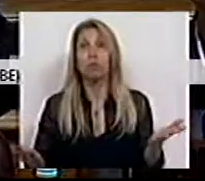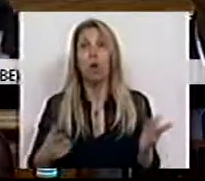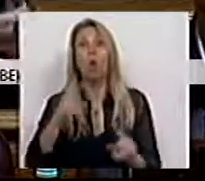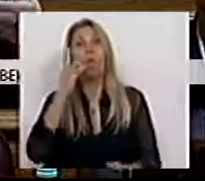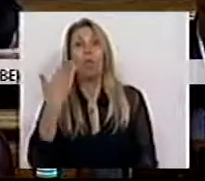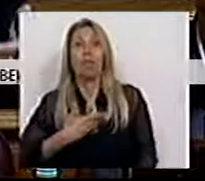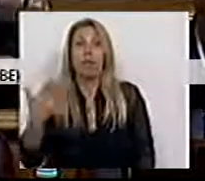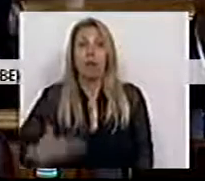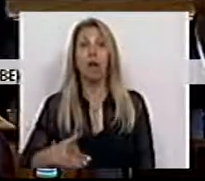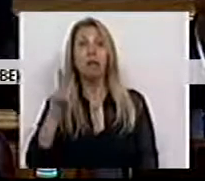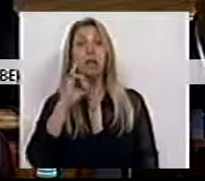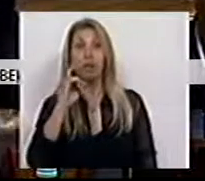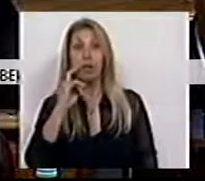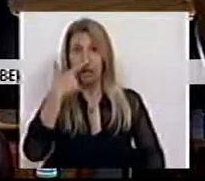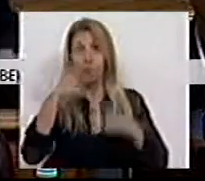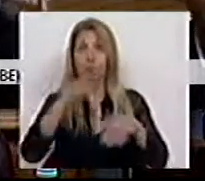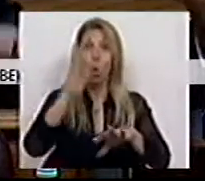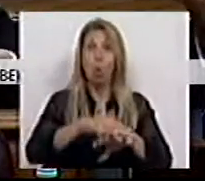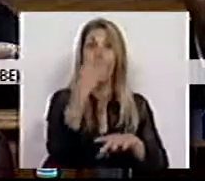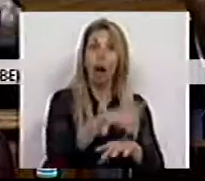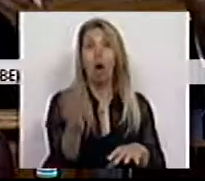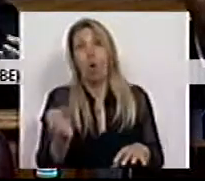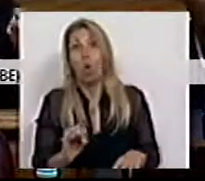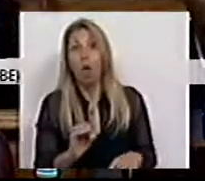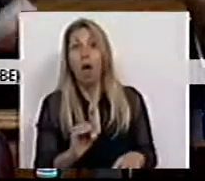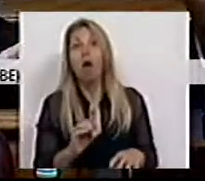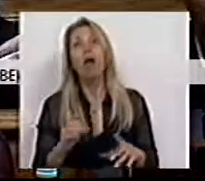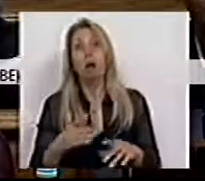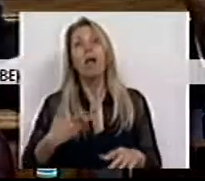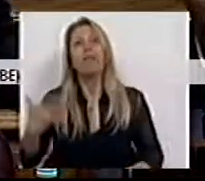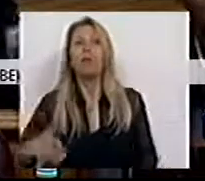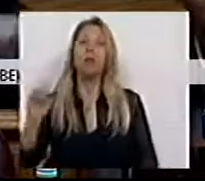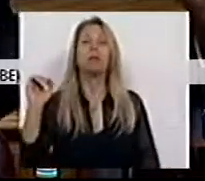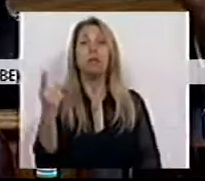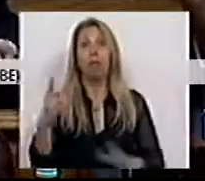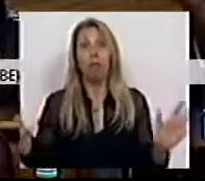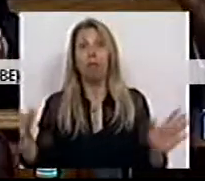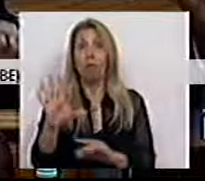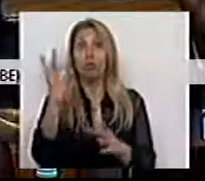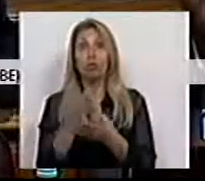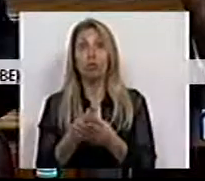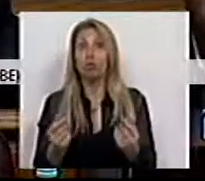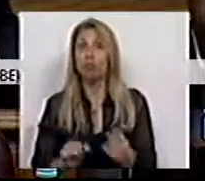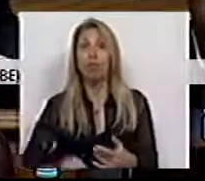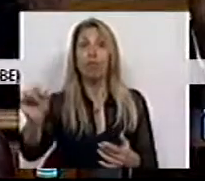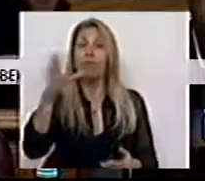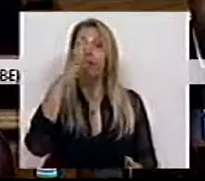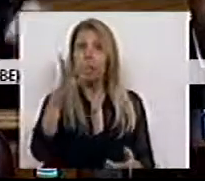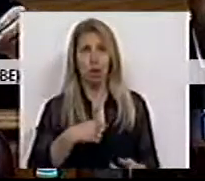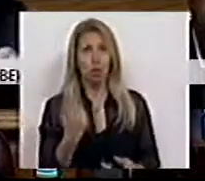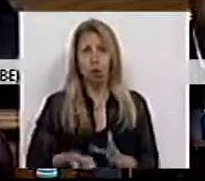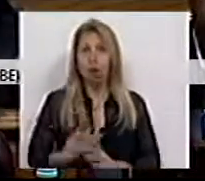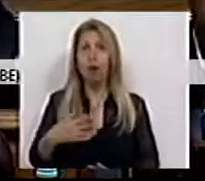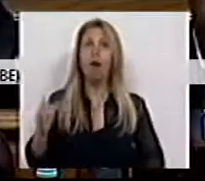do arruído à celeridade. Este artifício foi criado pela vossa solução, não foi criado por nós e